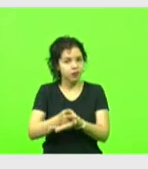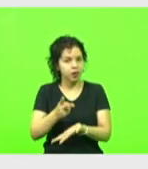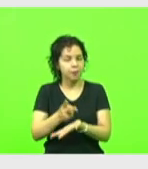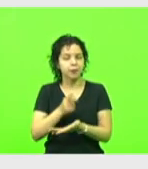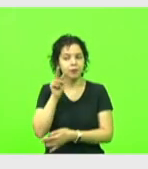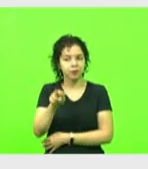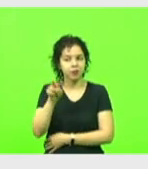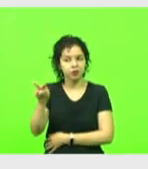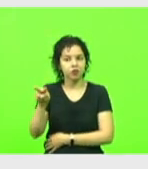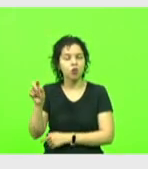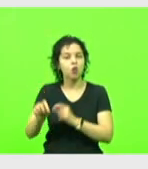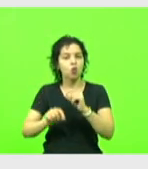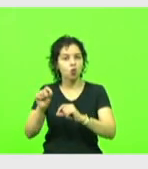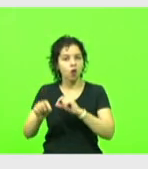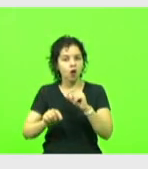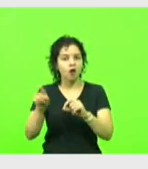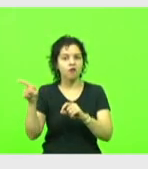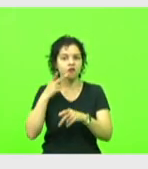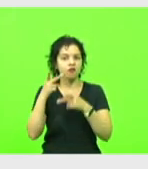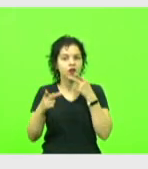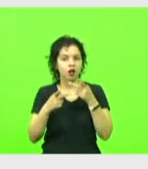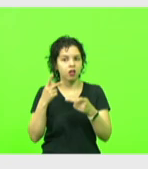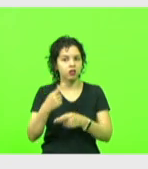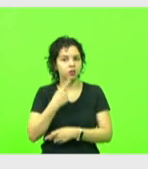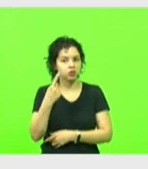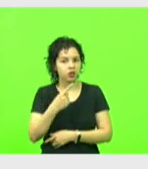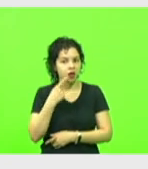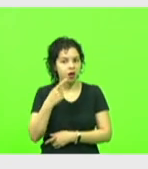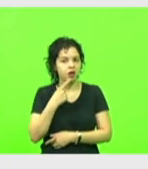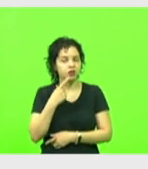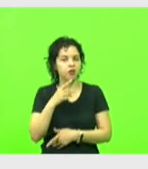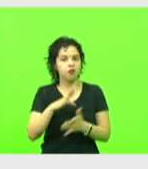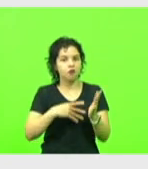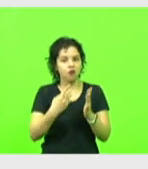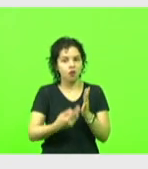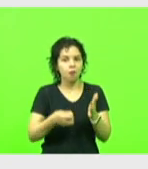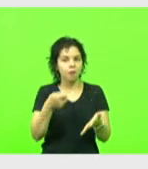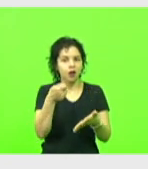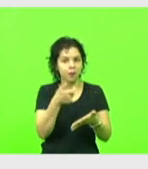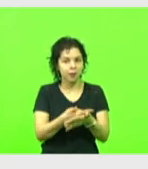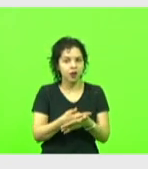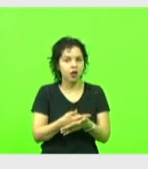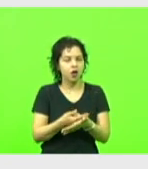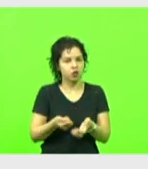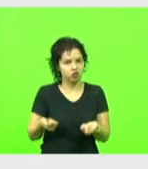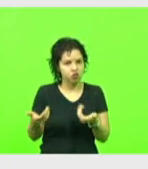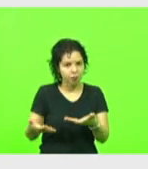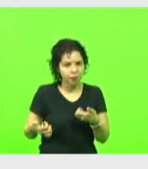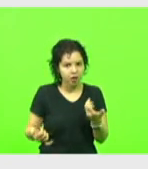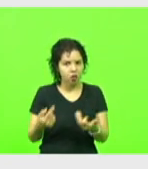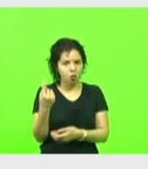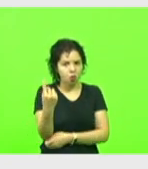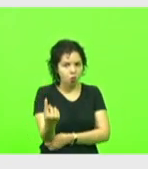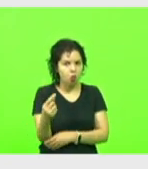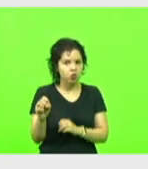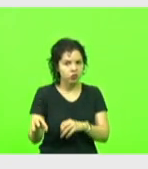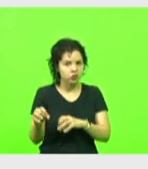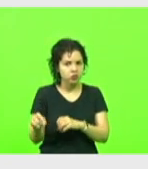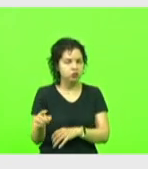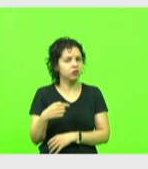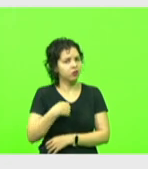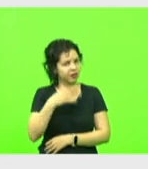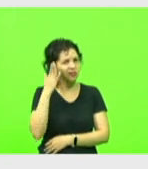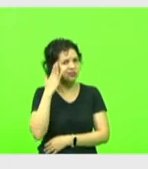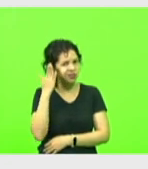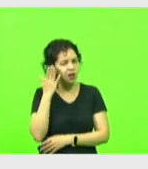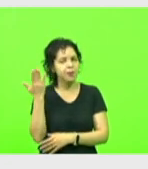Eu escuto, mas, deputada, folha de pagamento não é a única despesa na educação. Eu sei, eu já fui secretária de educação. Ninguém